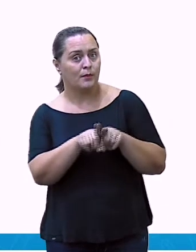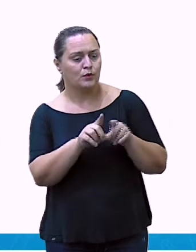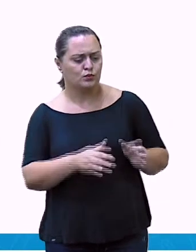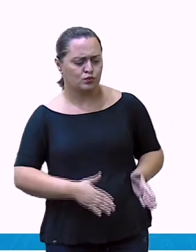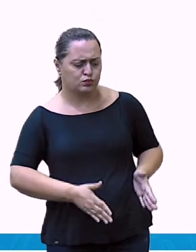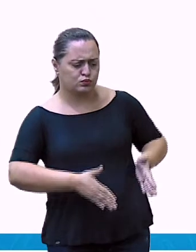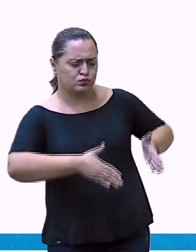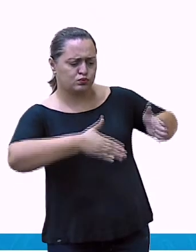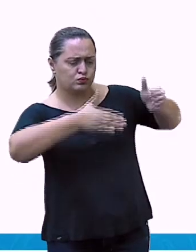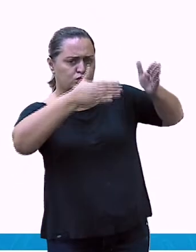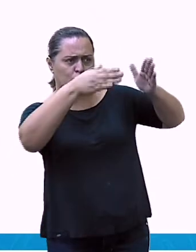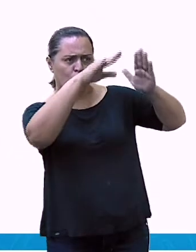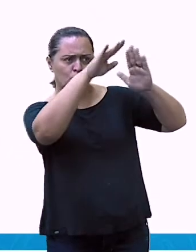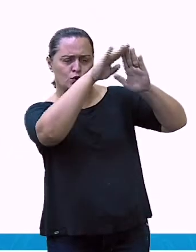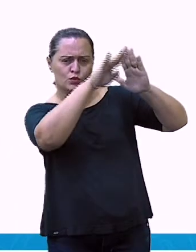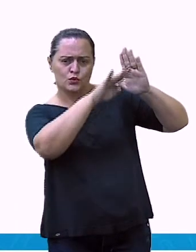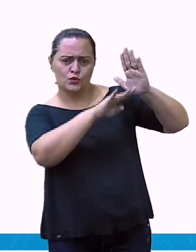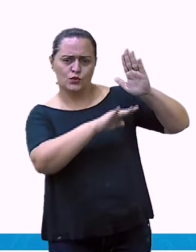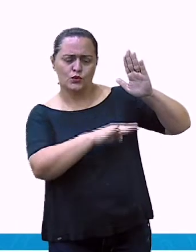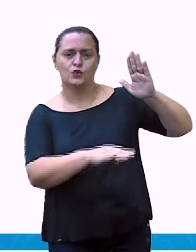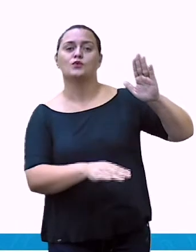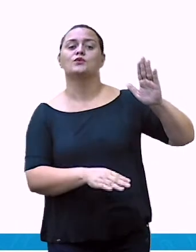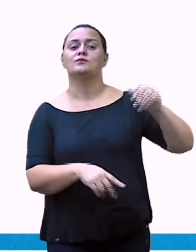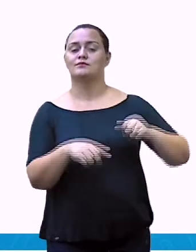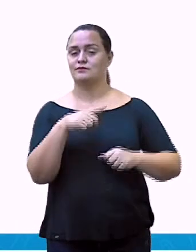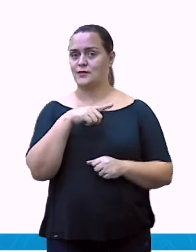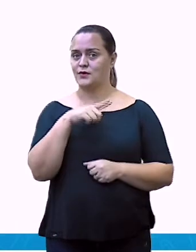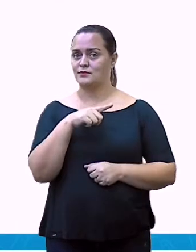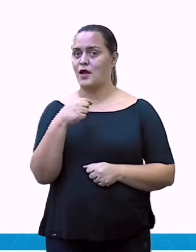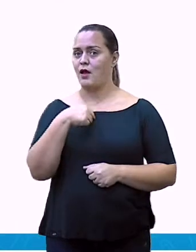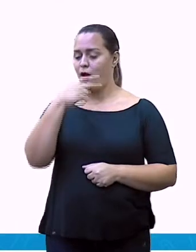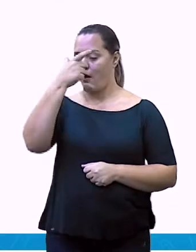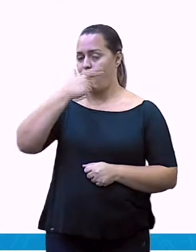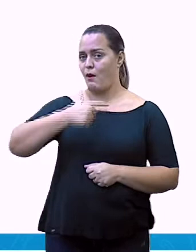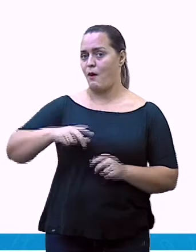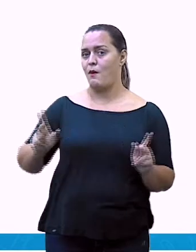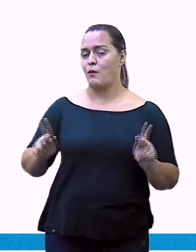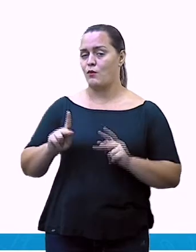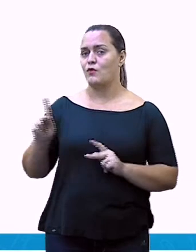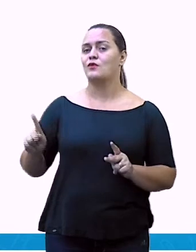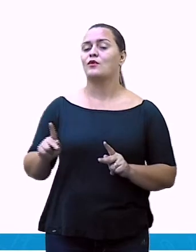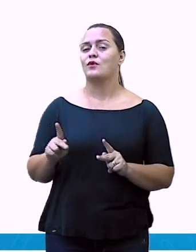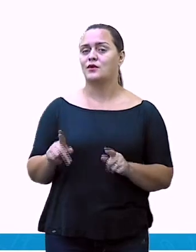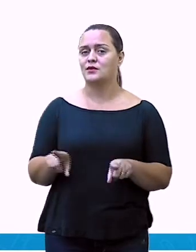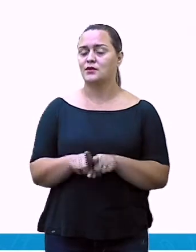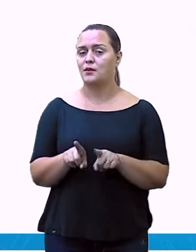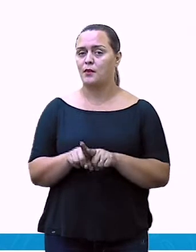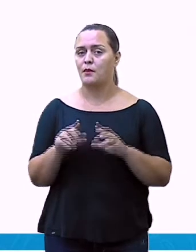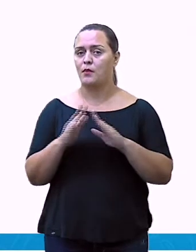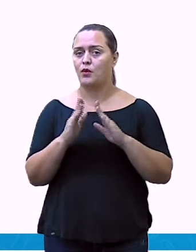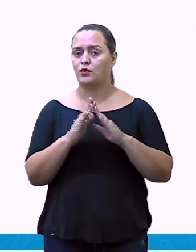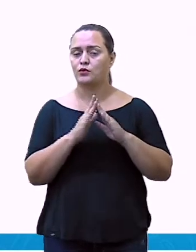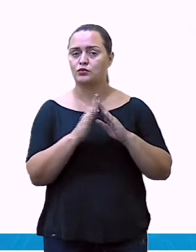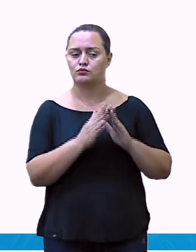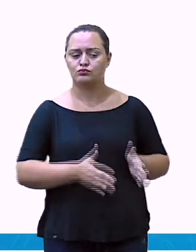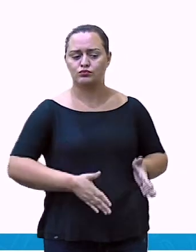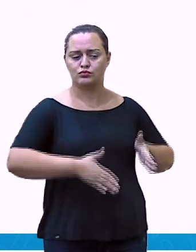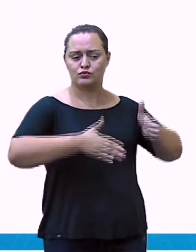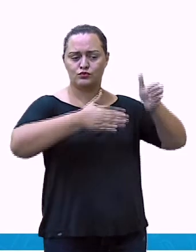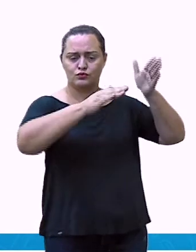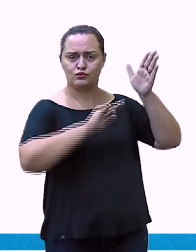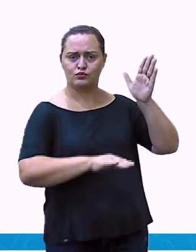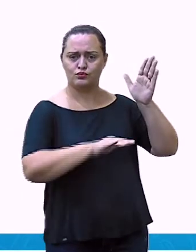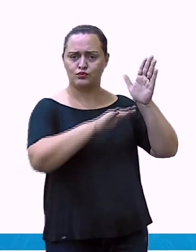Inclusive, a professora aqui mora em um apartamento. Eu moro no segundo andar de um apartamento. E tem também os barracos.